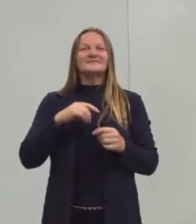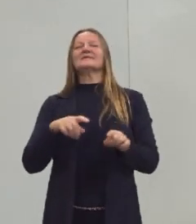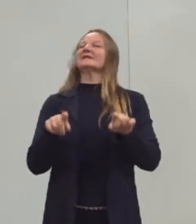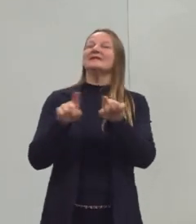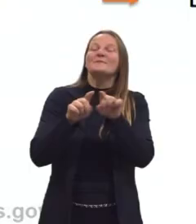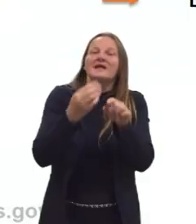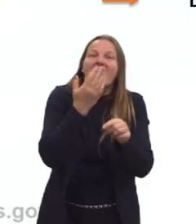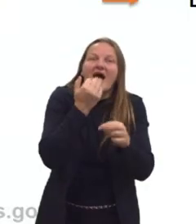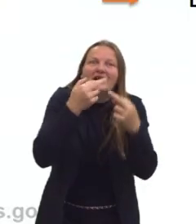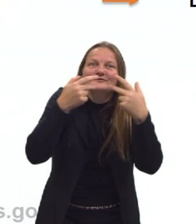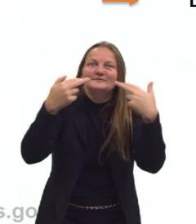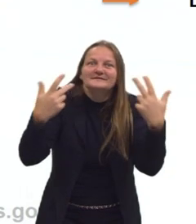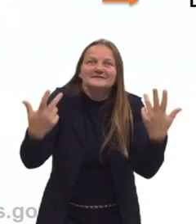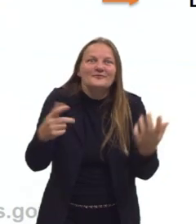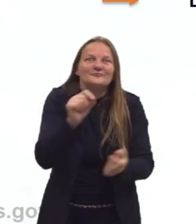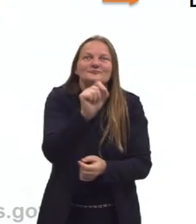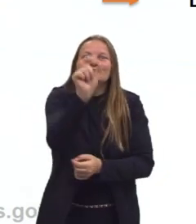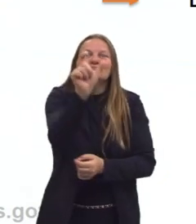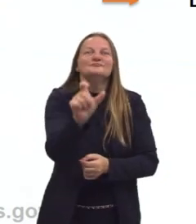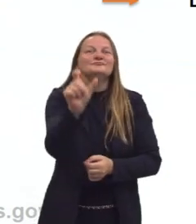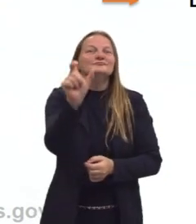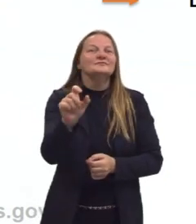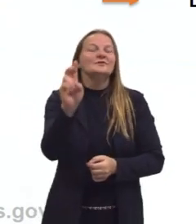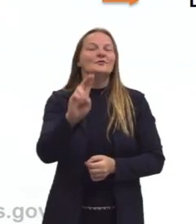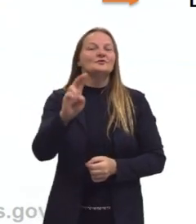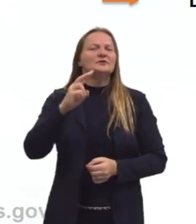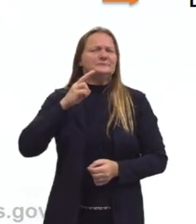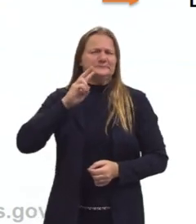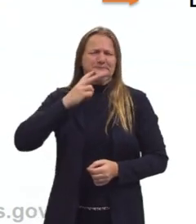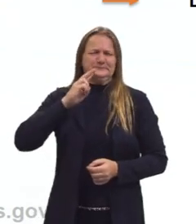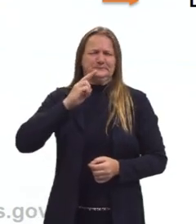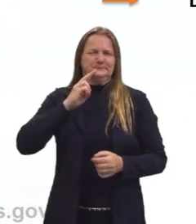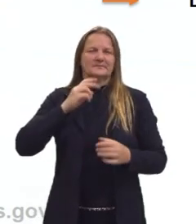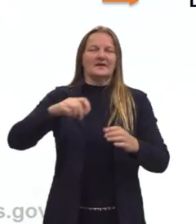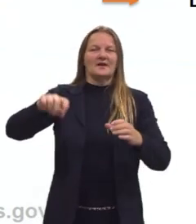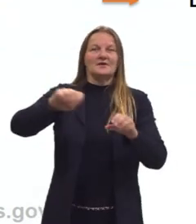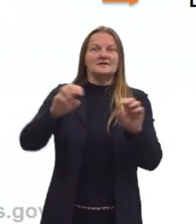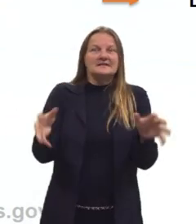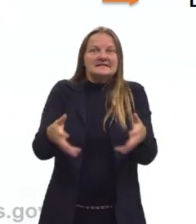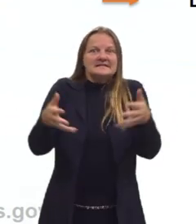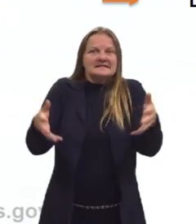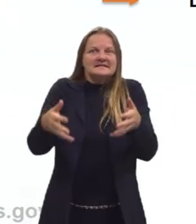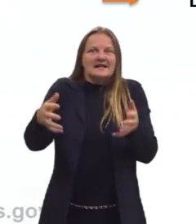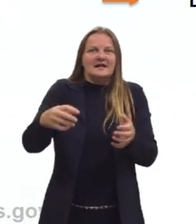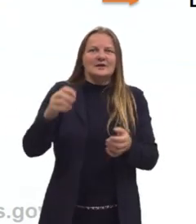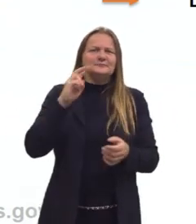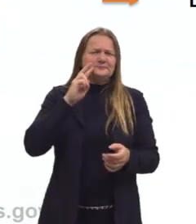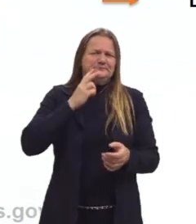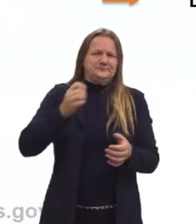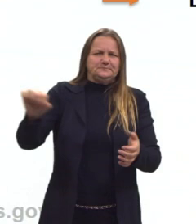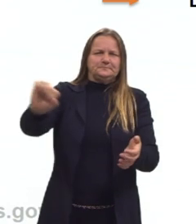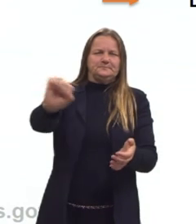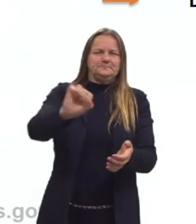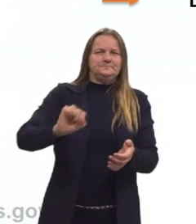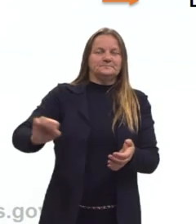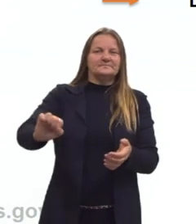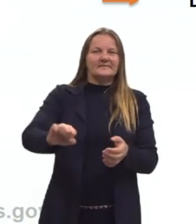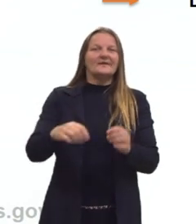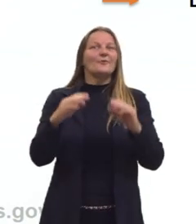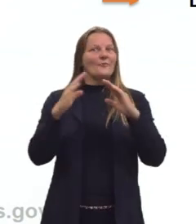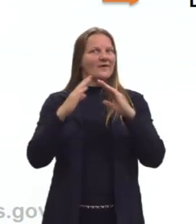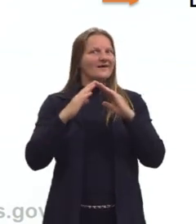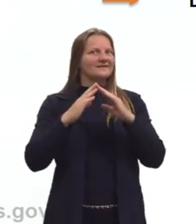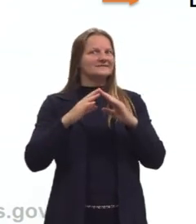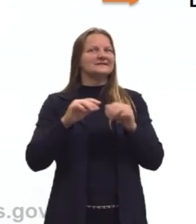na alimentação, quem utiliza vinagre para temperar a salada? Ou então, quem é dona de casa, ou dono de